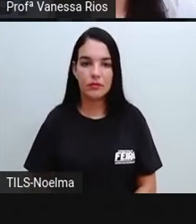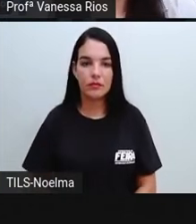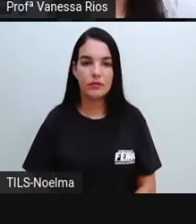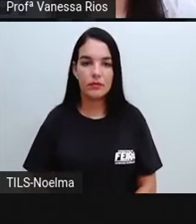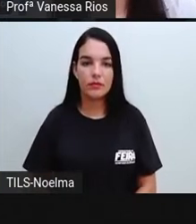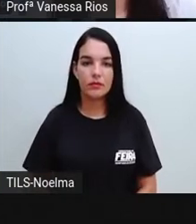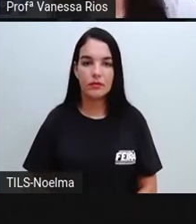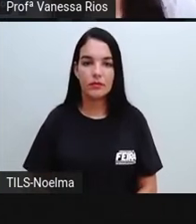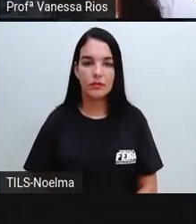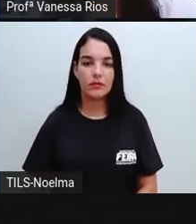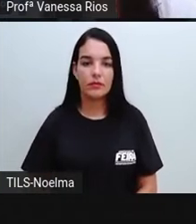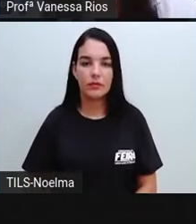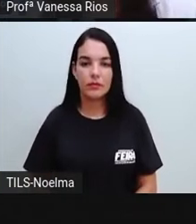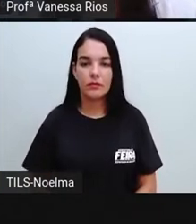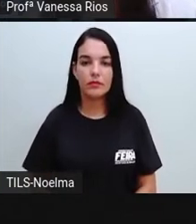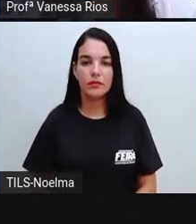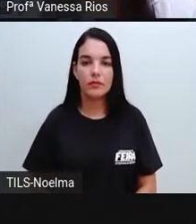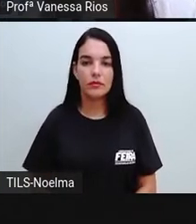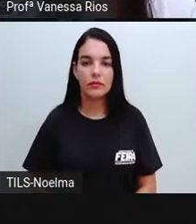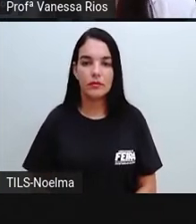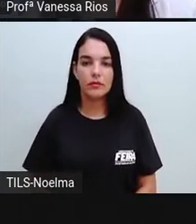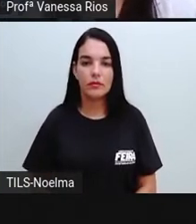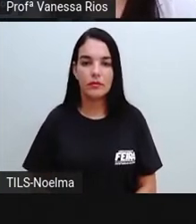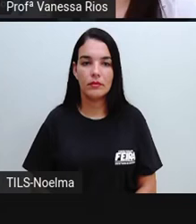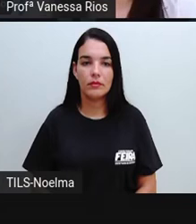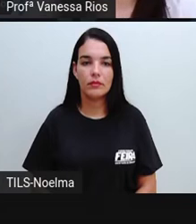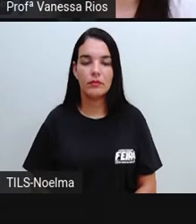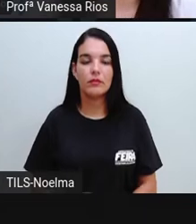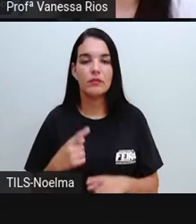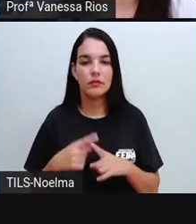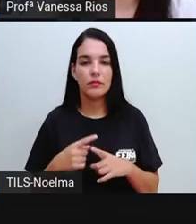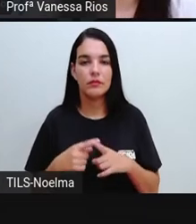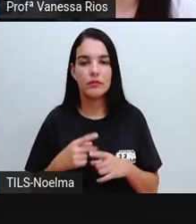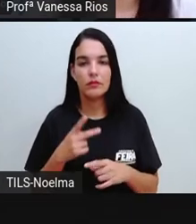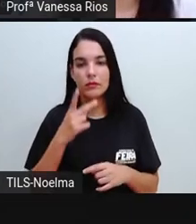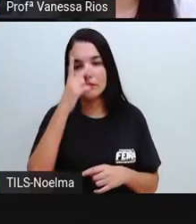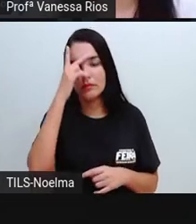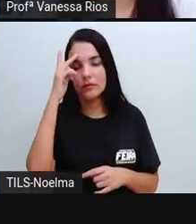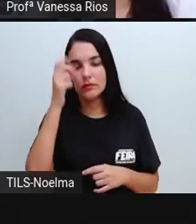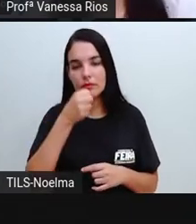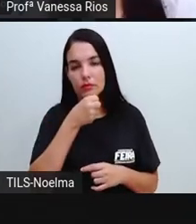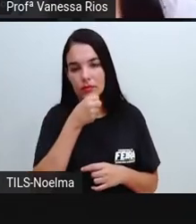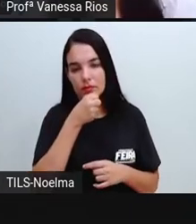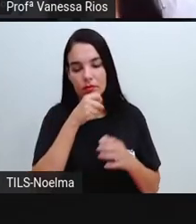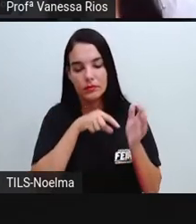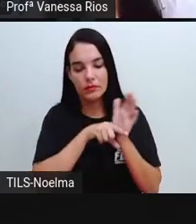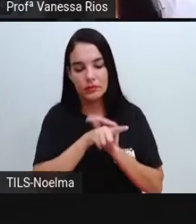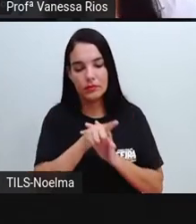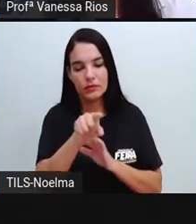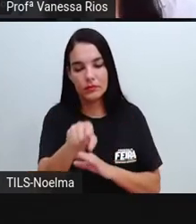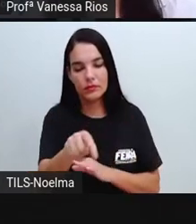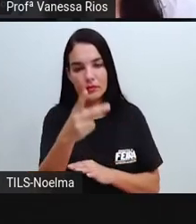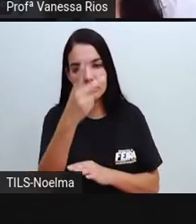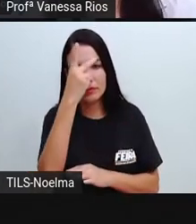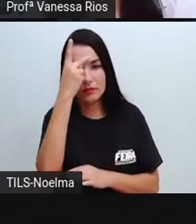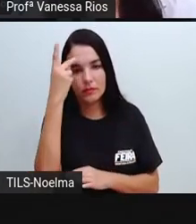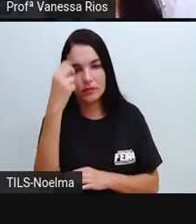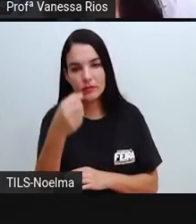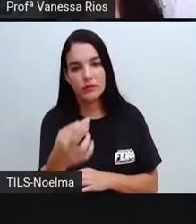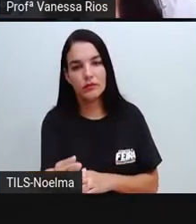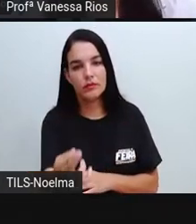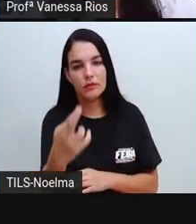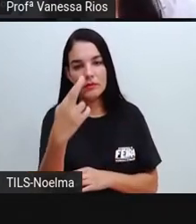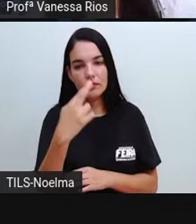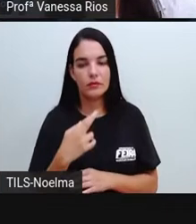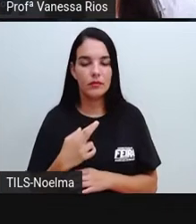fala, para que o entrevistador faça as perguntas e o entrevistado tenha